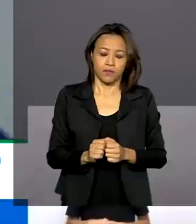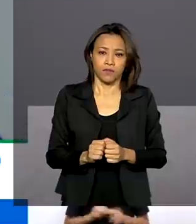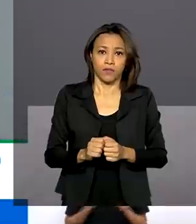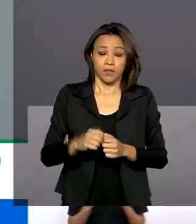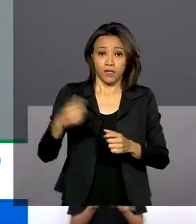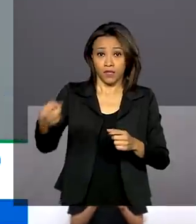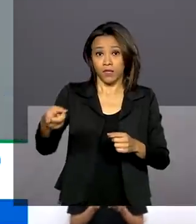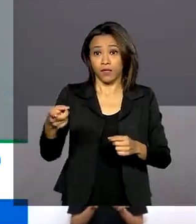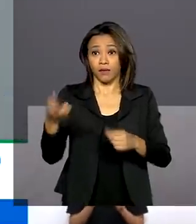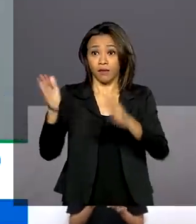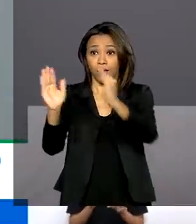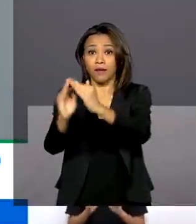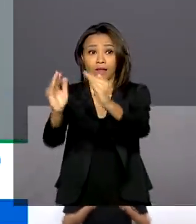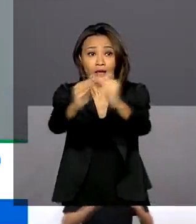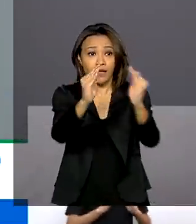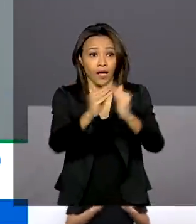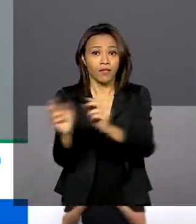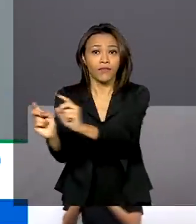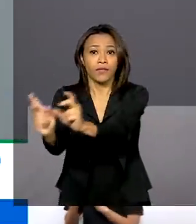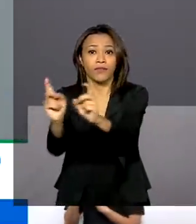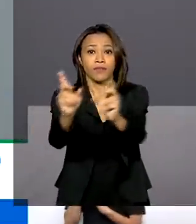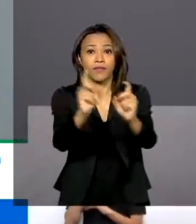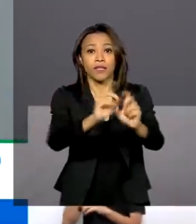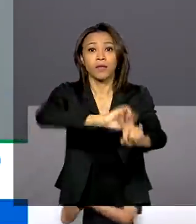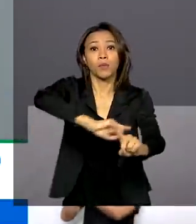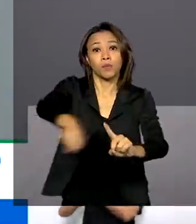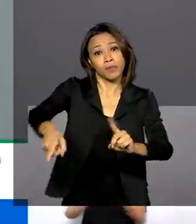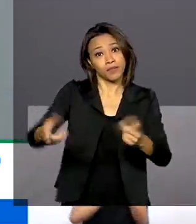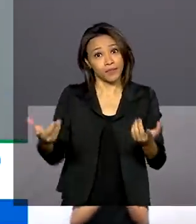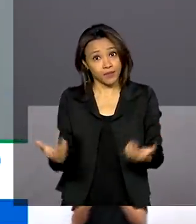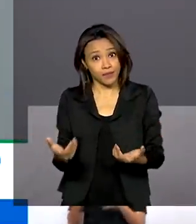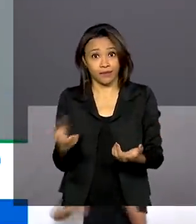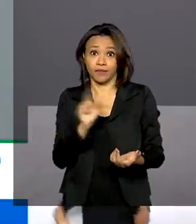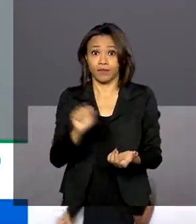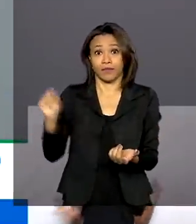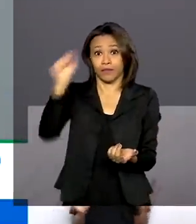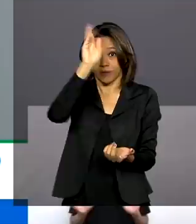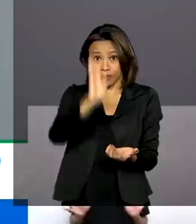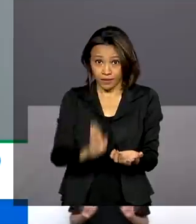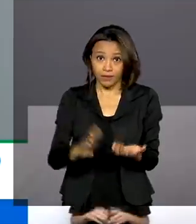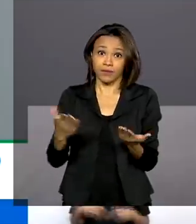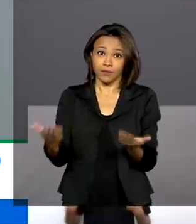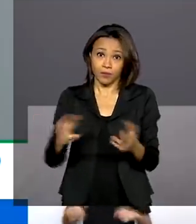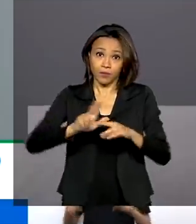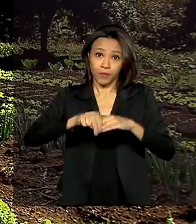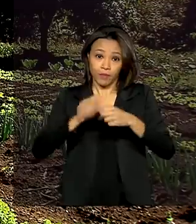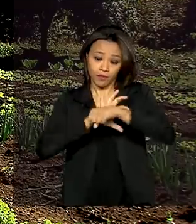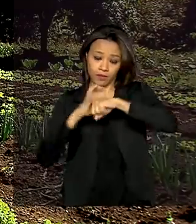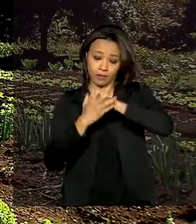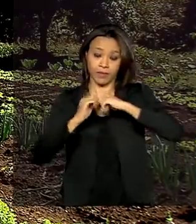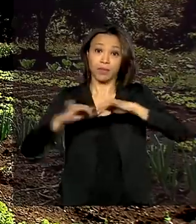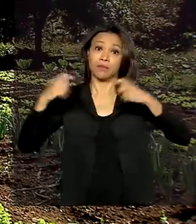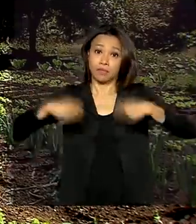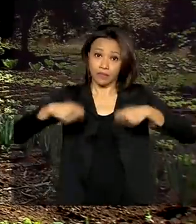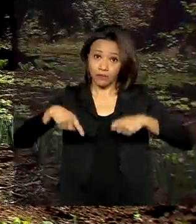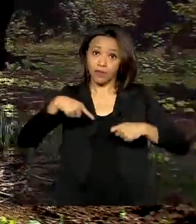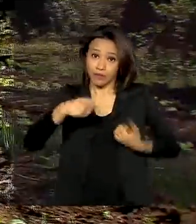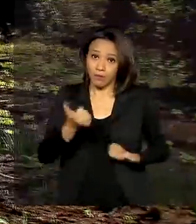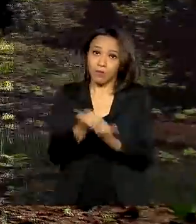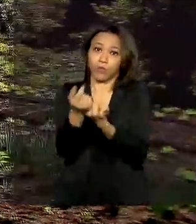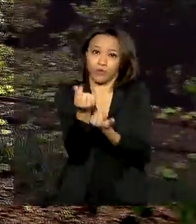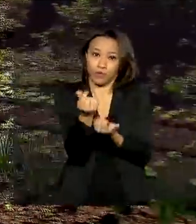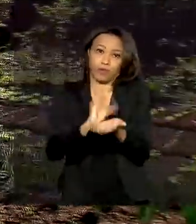casa a casa está proibida, na maior parte do território brasileiro, precisávamos realmente disso. O governo federal